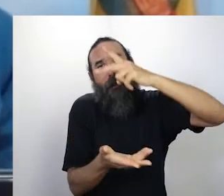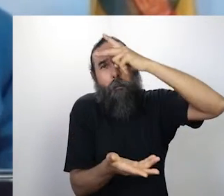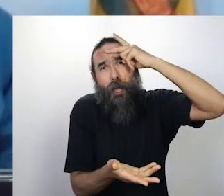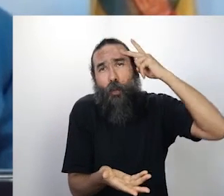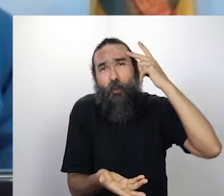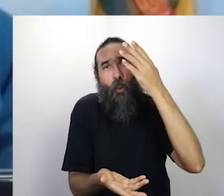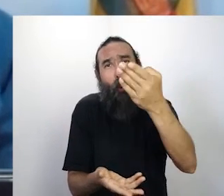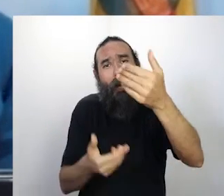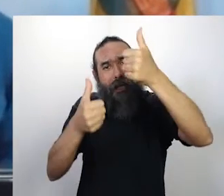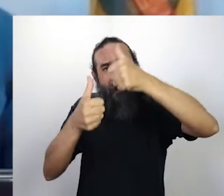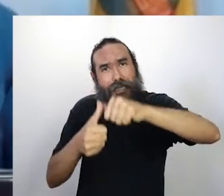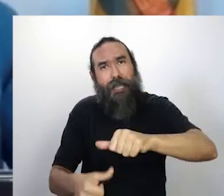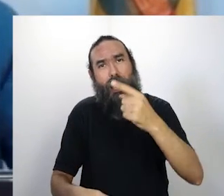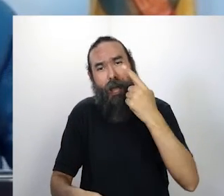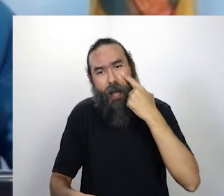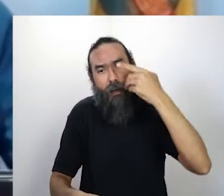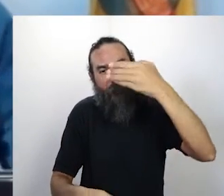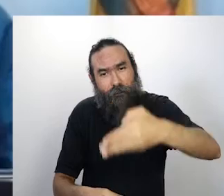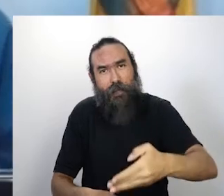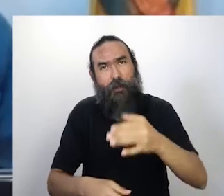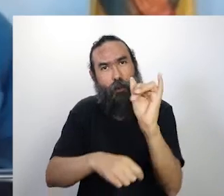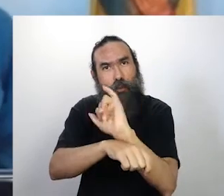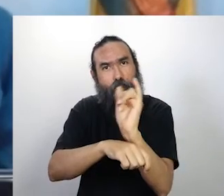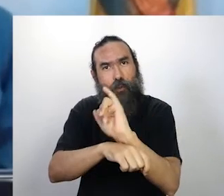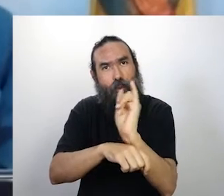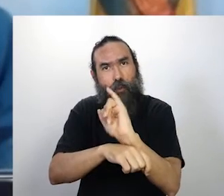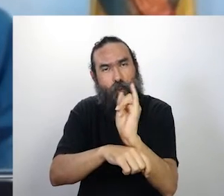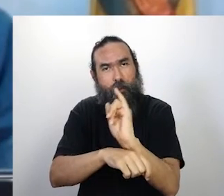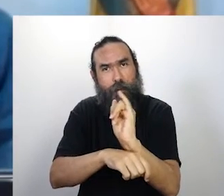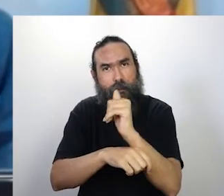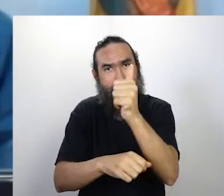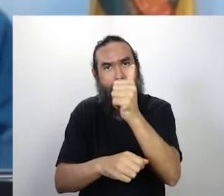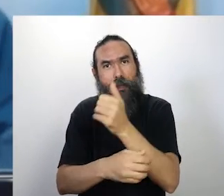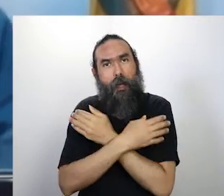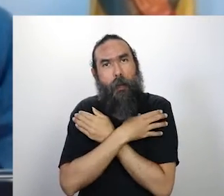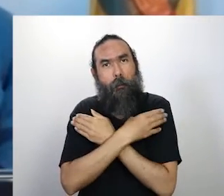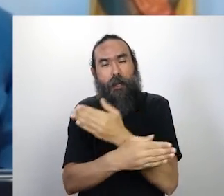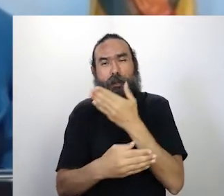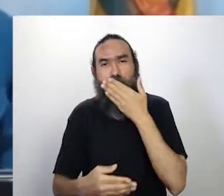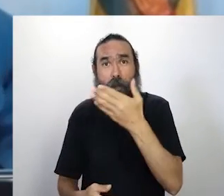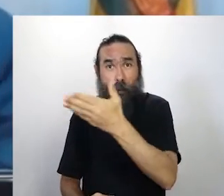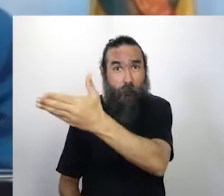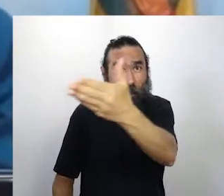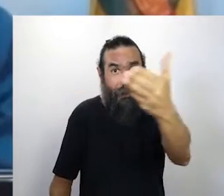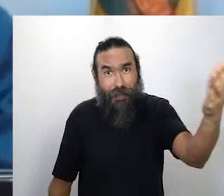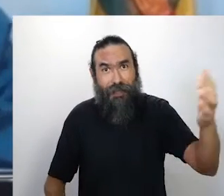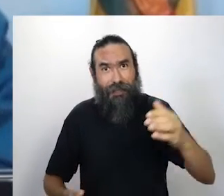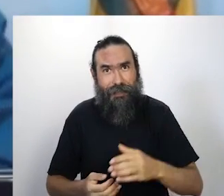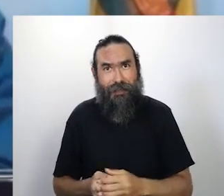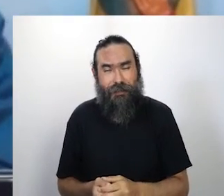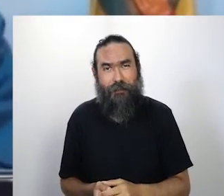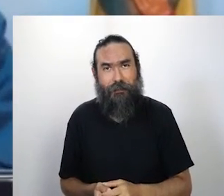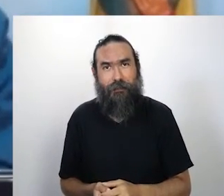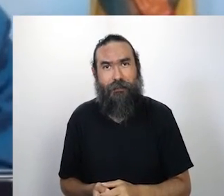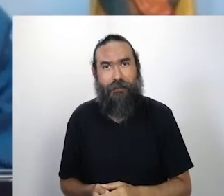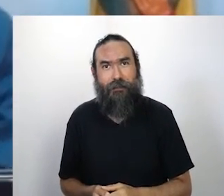Pimenta, Lúcia Produções, Gilberto Bala, Thelma César Cavalcanti, está acompanhando a gente aí, Thelma César, um cheiro para você,